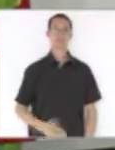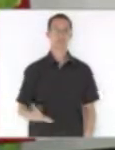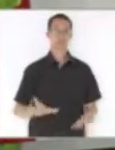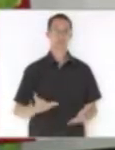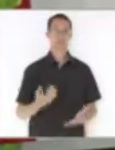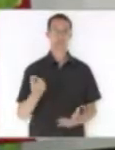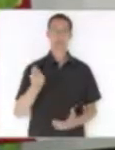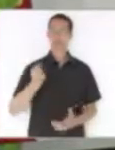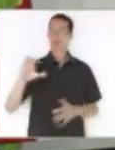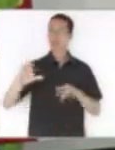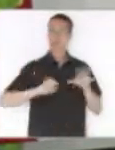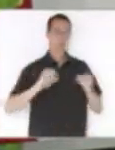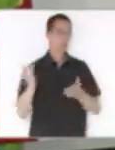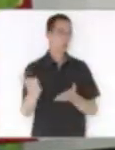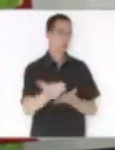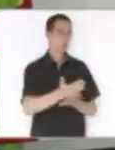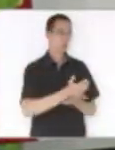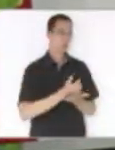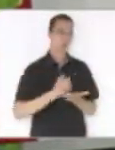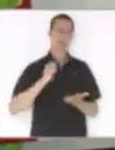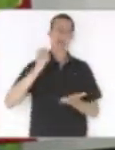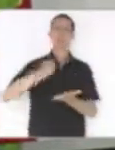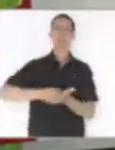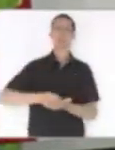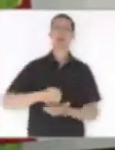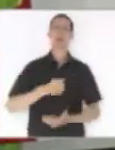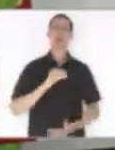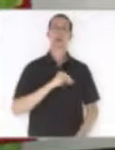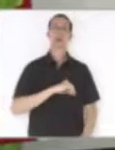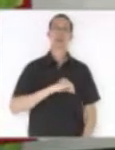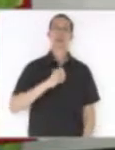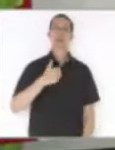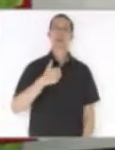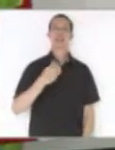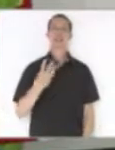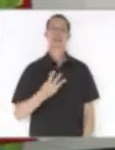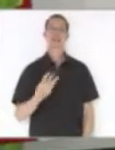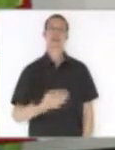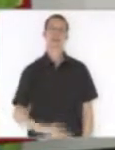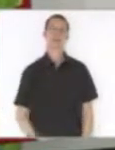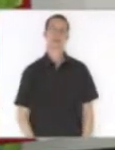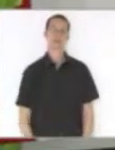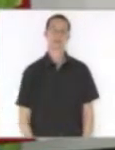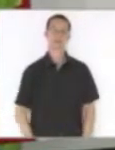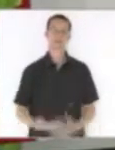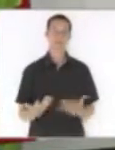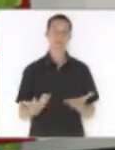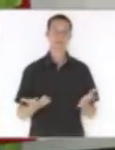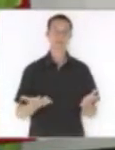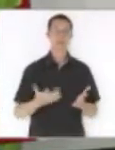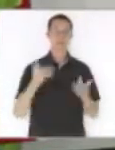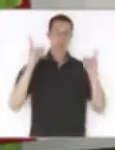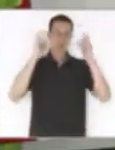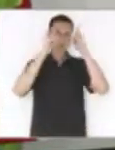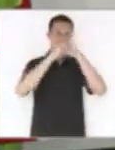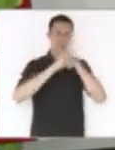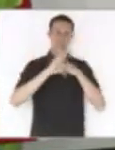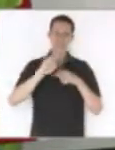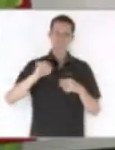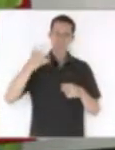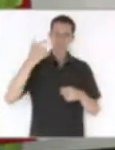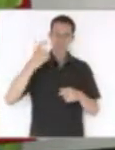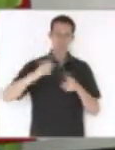13º. Então, o que faz? Com toda essa dificuldade, ele vai tomar mais um empréstimo.